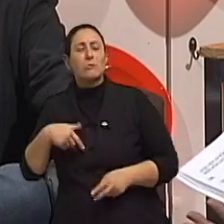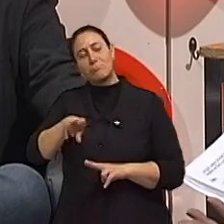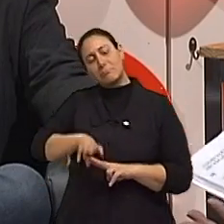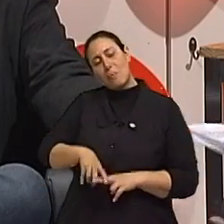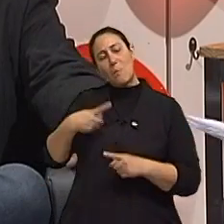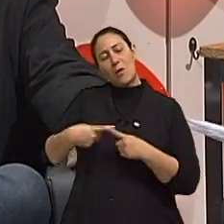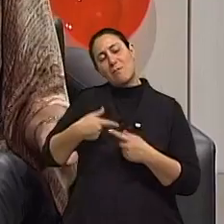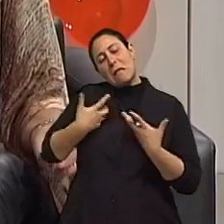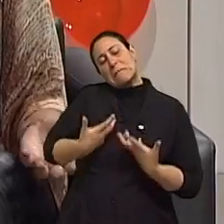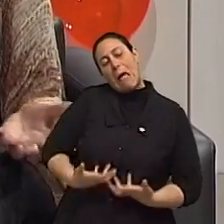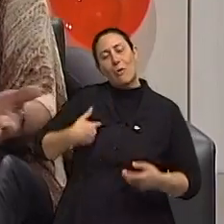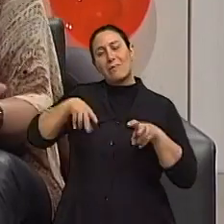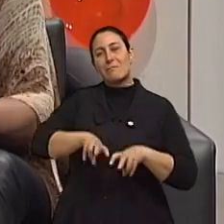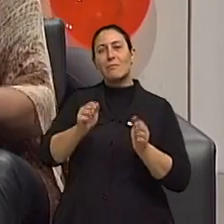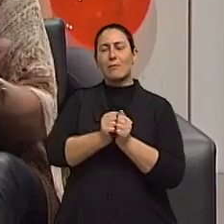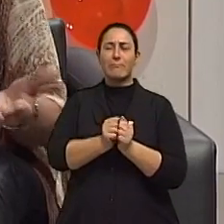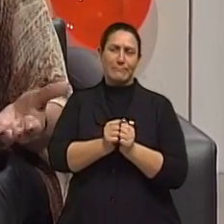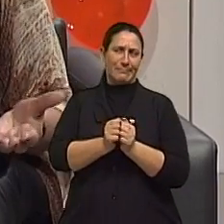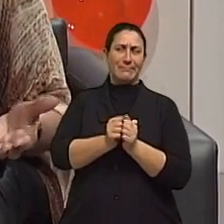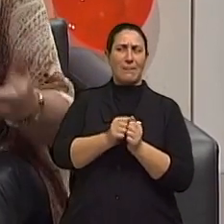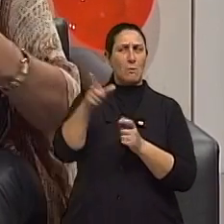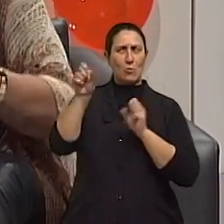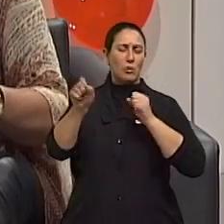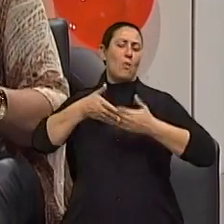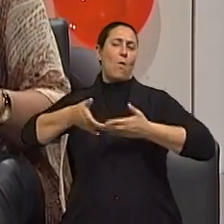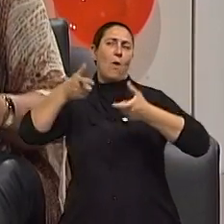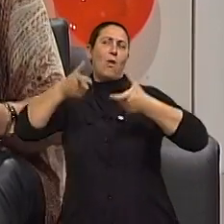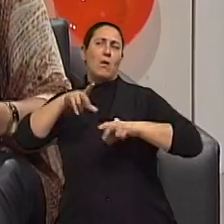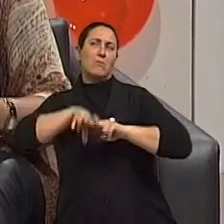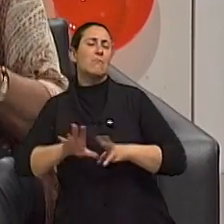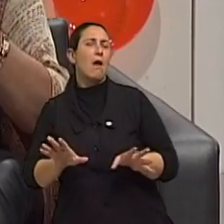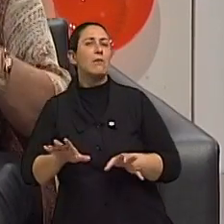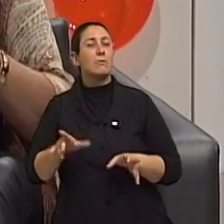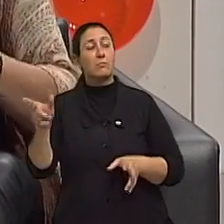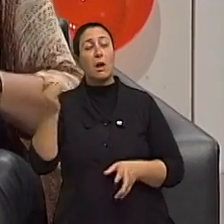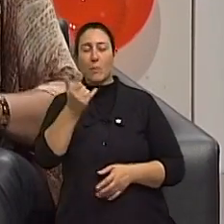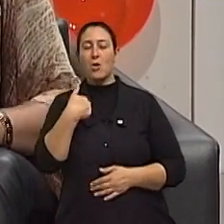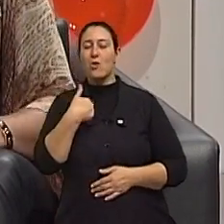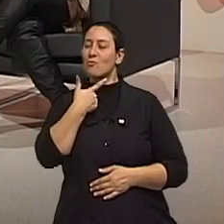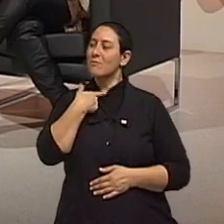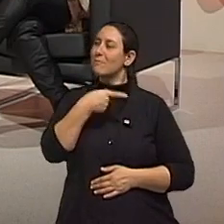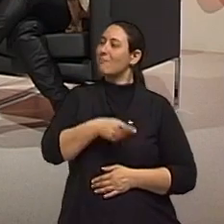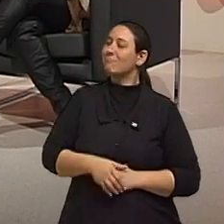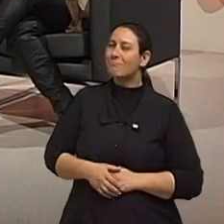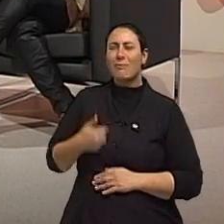vim sentar do teu lado porque eu estava cansado. Mas podia sentar em qualquer lugar. Veio por quê? Depois ele disse, gostei dela.